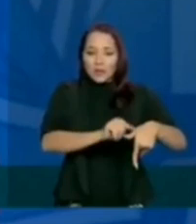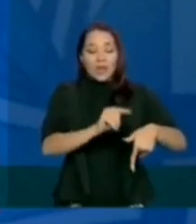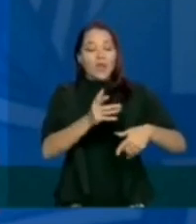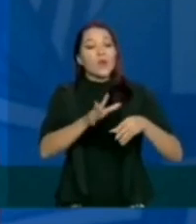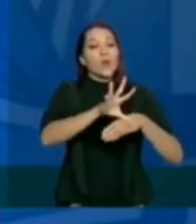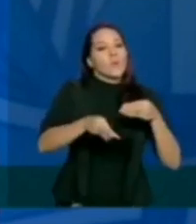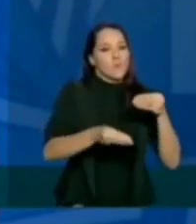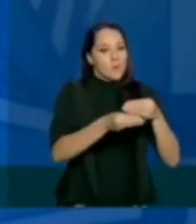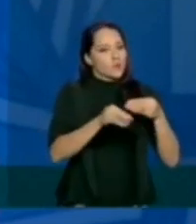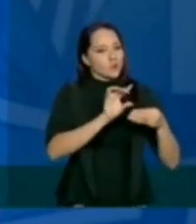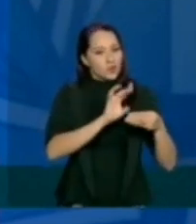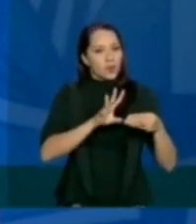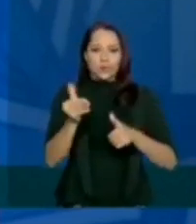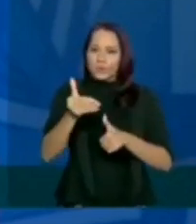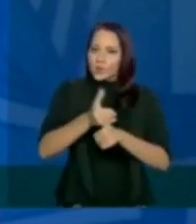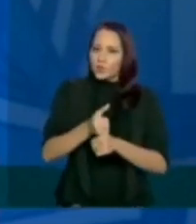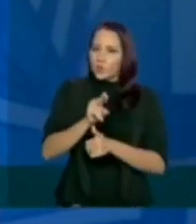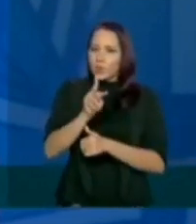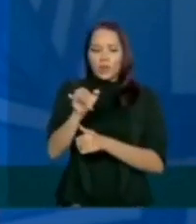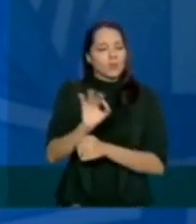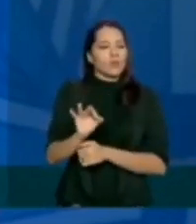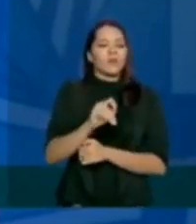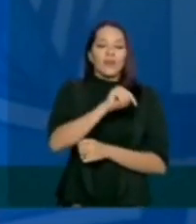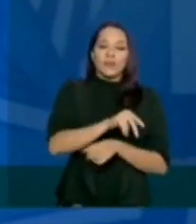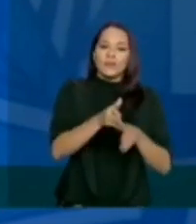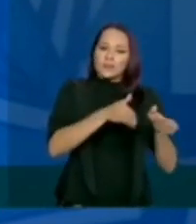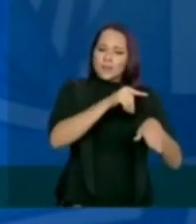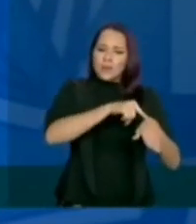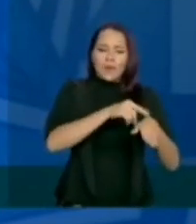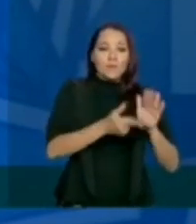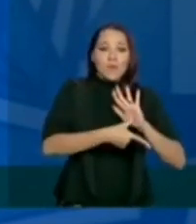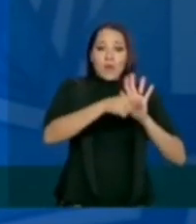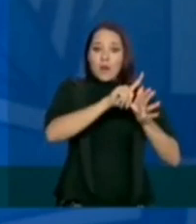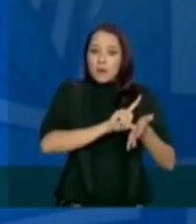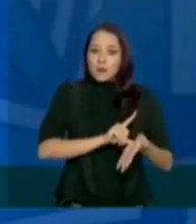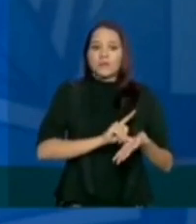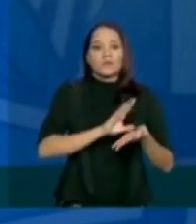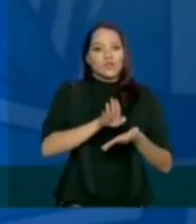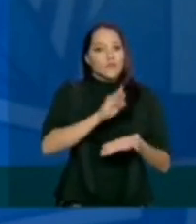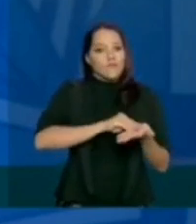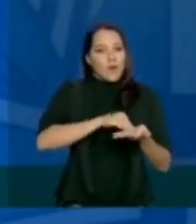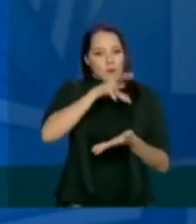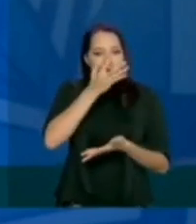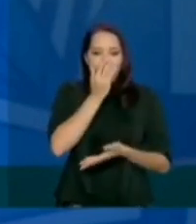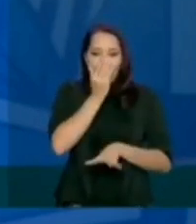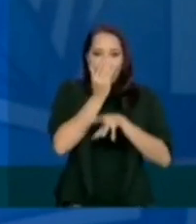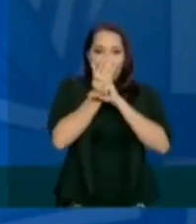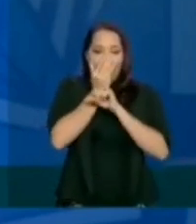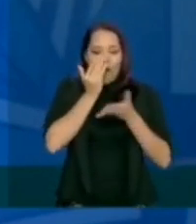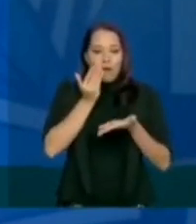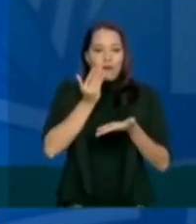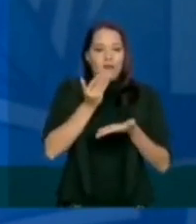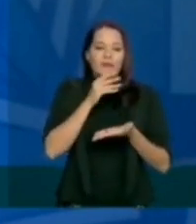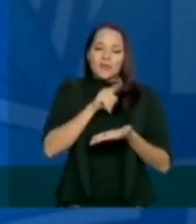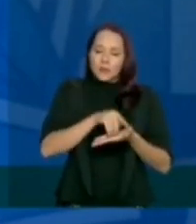substitutiva, e vêm para pegar esse paciente justamente nesse momento mais precoce da atenção. É uma oferta a mais que o Ministério da